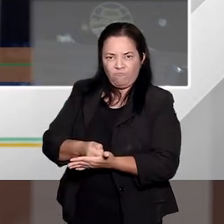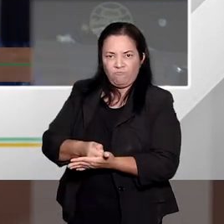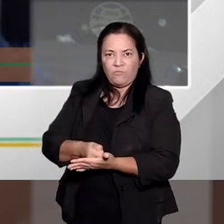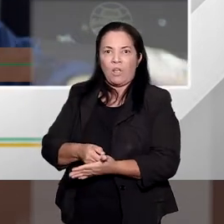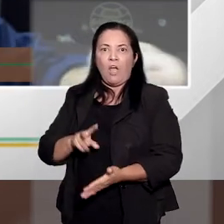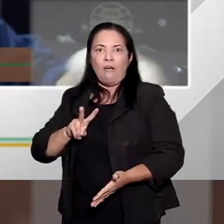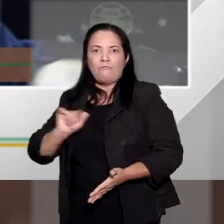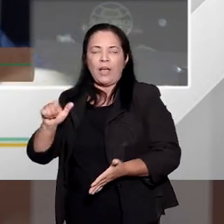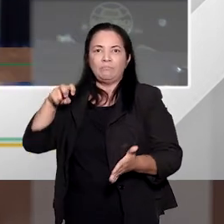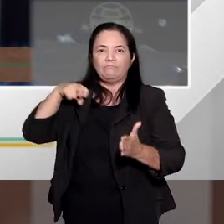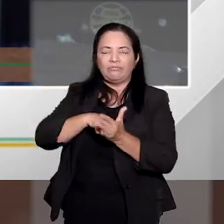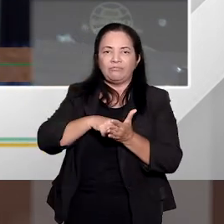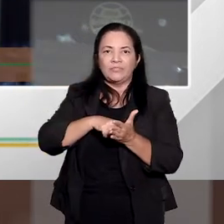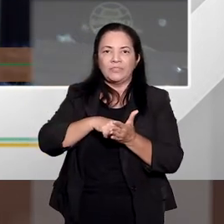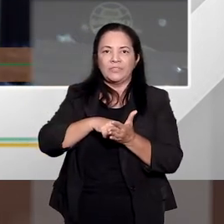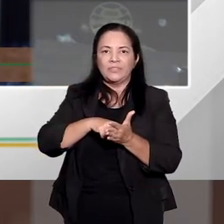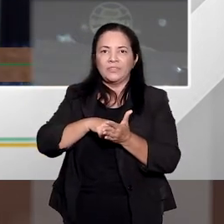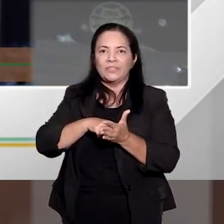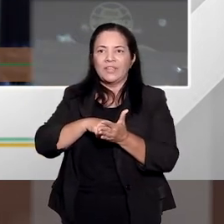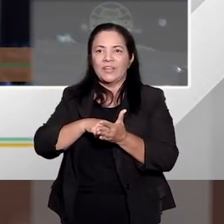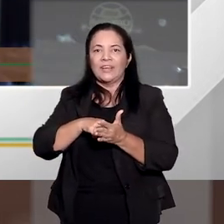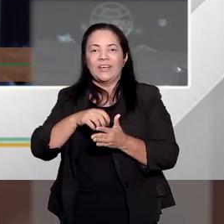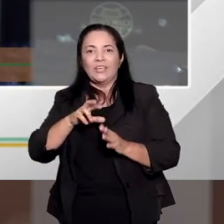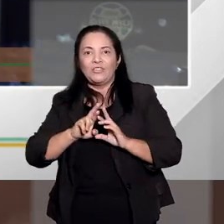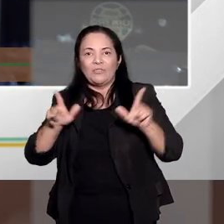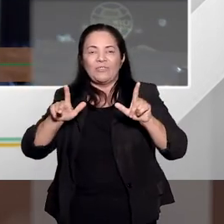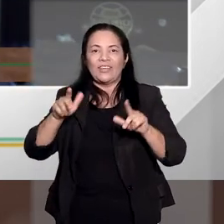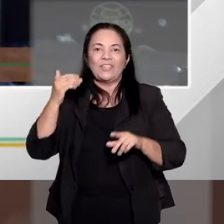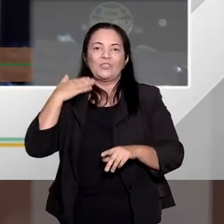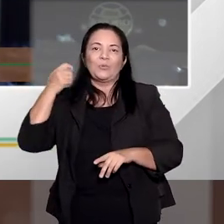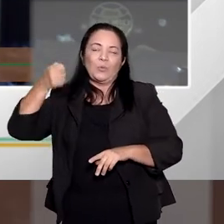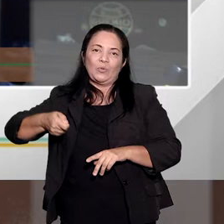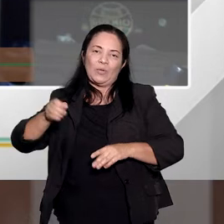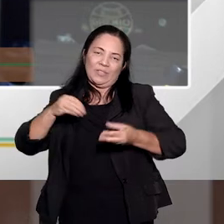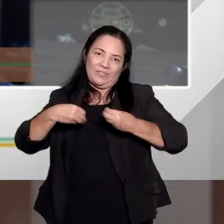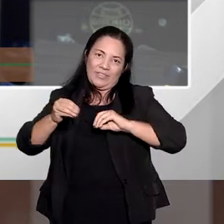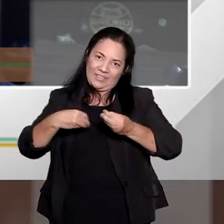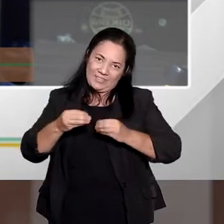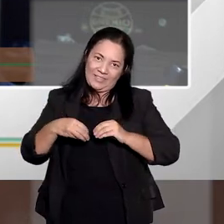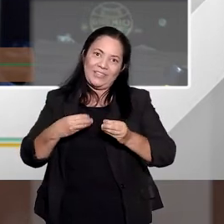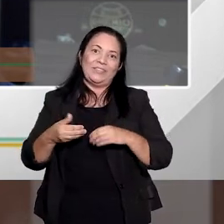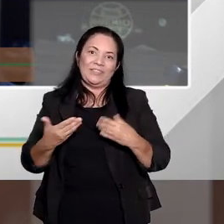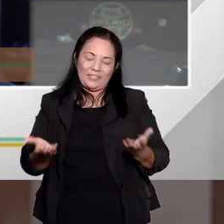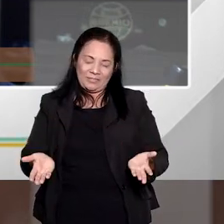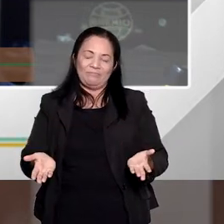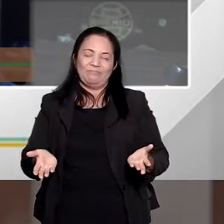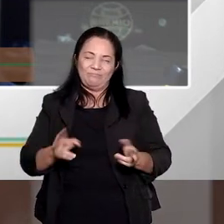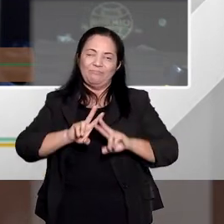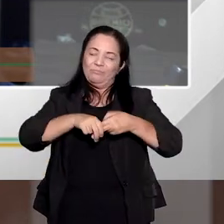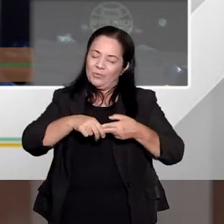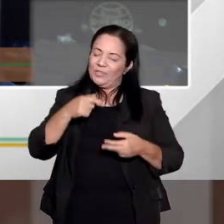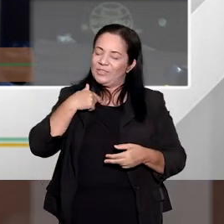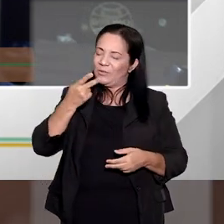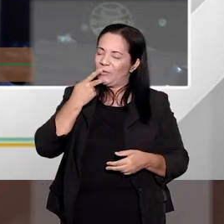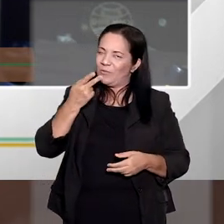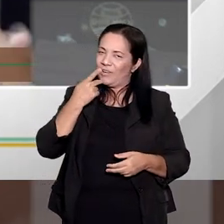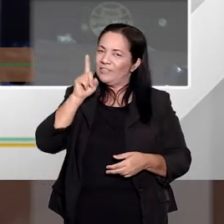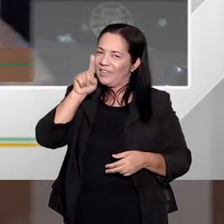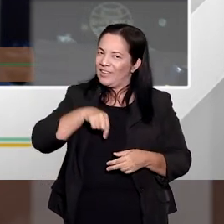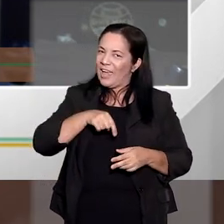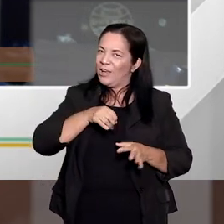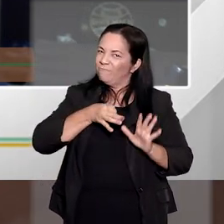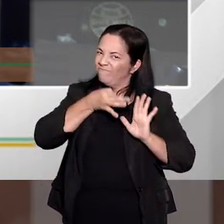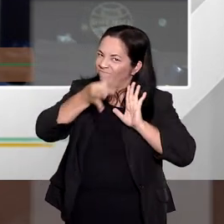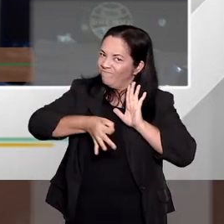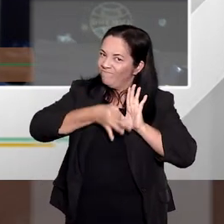distintas para situações quase que semelhantes. Essa que é uma crítica também